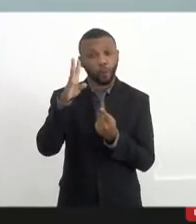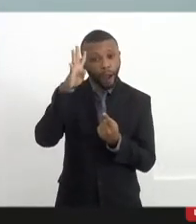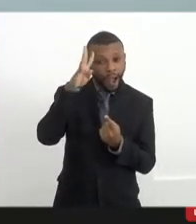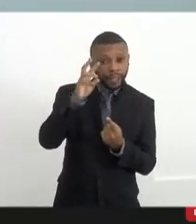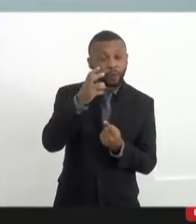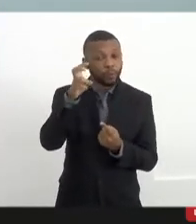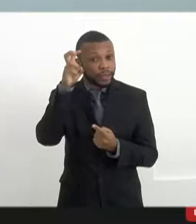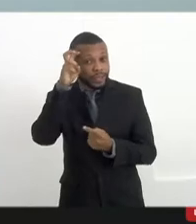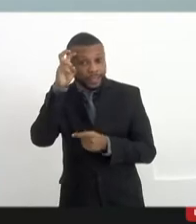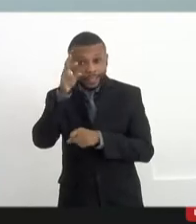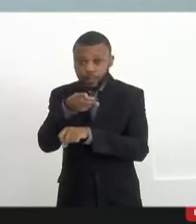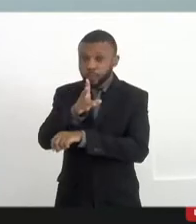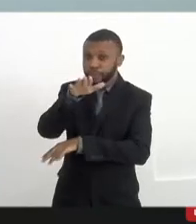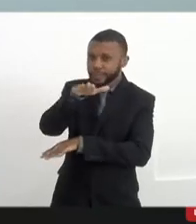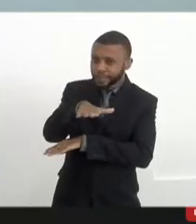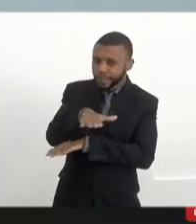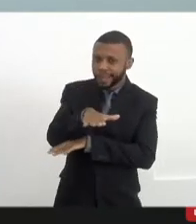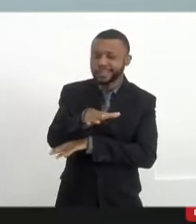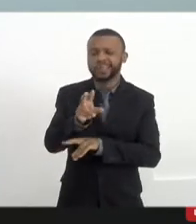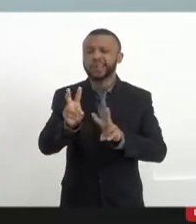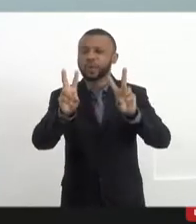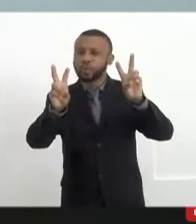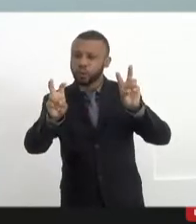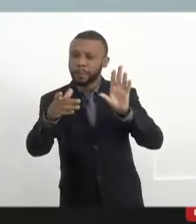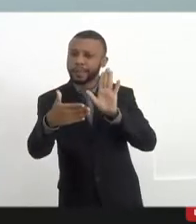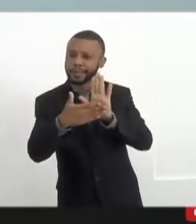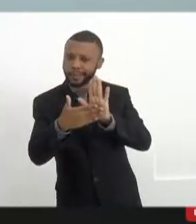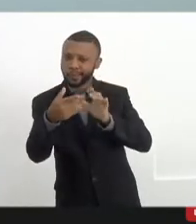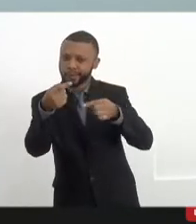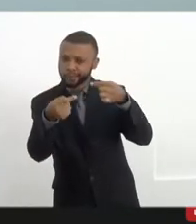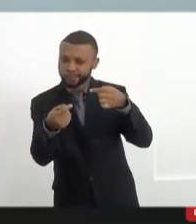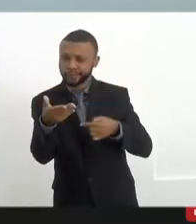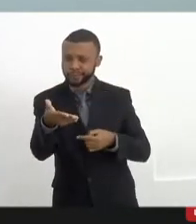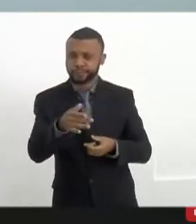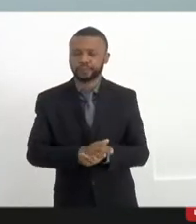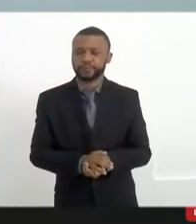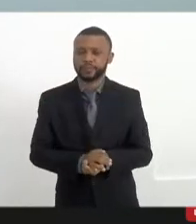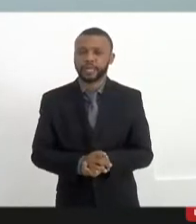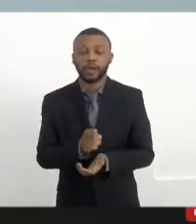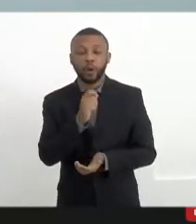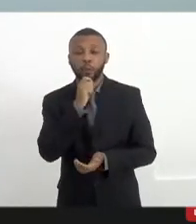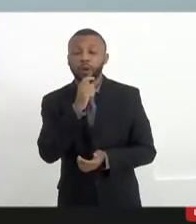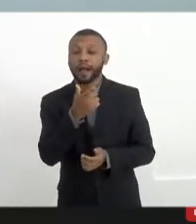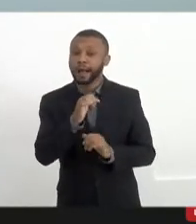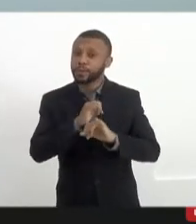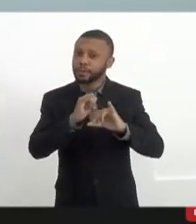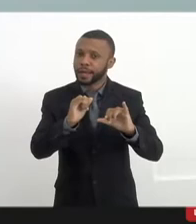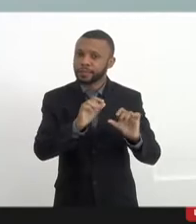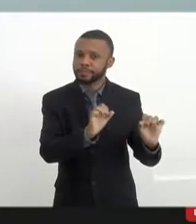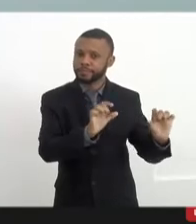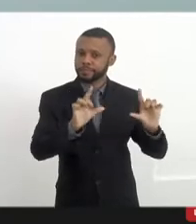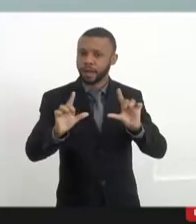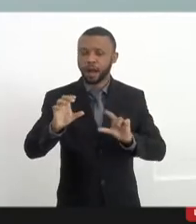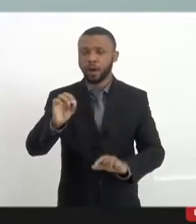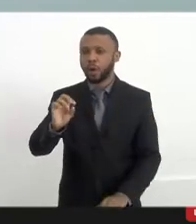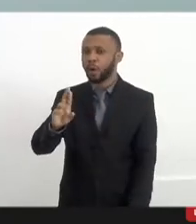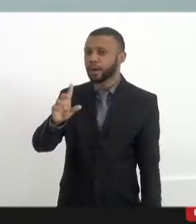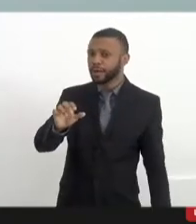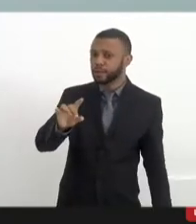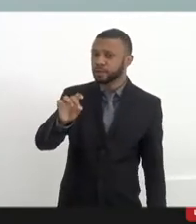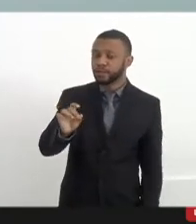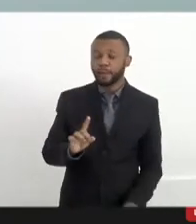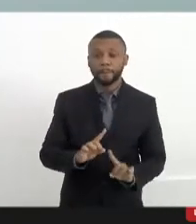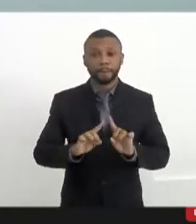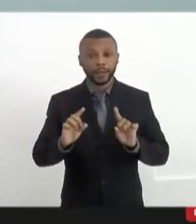sobre esta pauta. Eu tinha anunciado a palavra para o Orlando, mas o André Fernandes está com dificuldade de